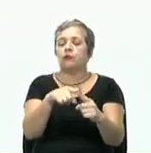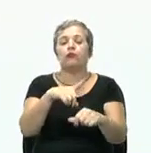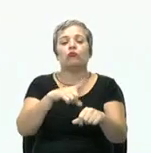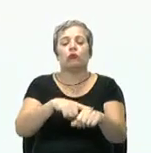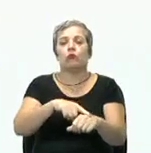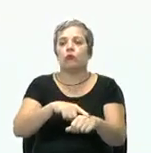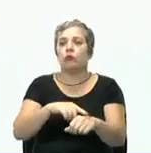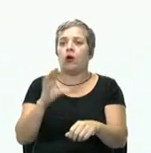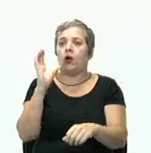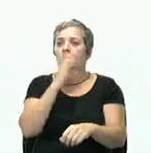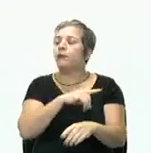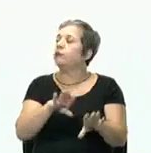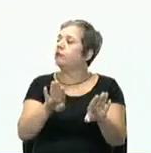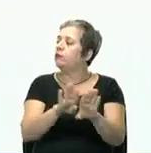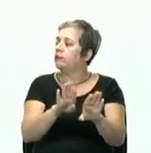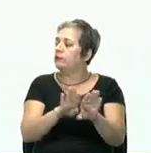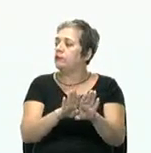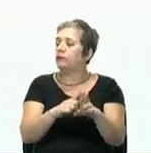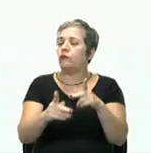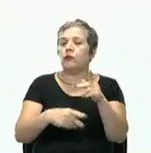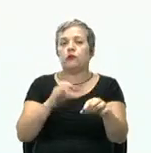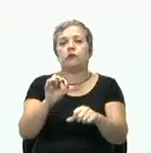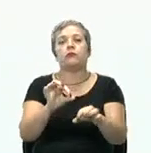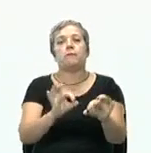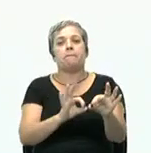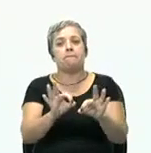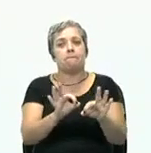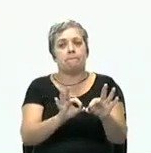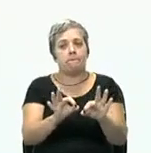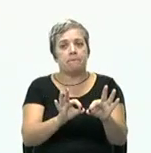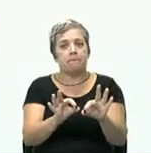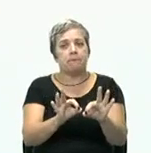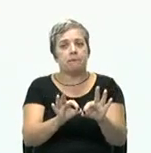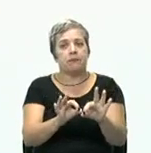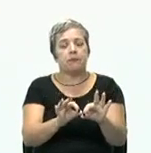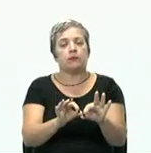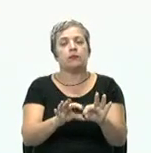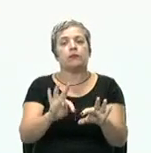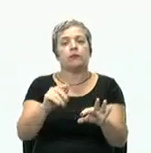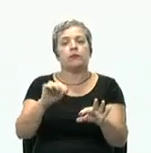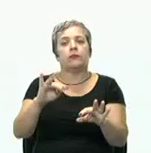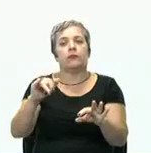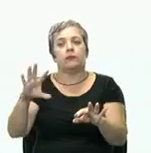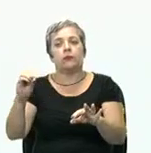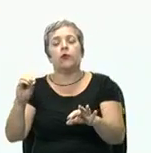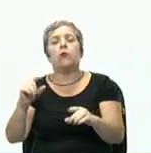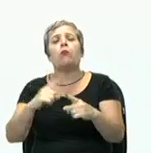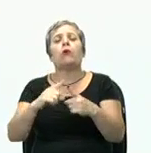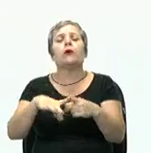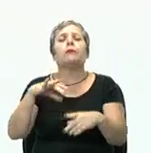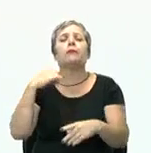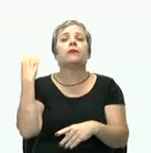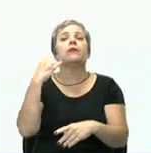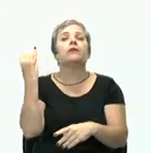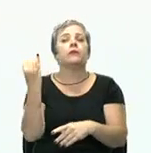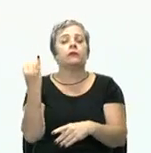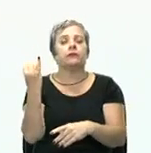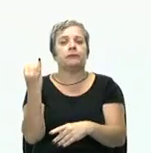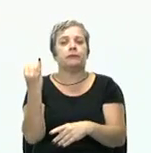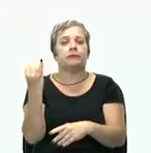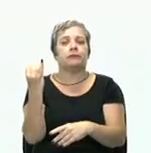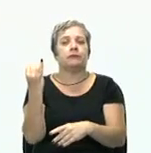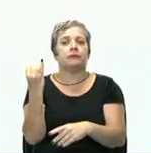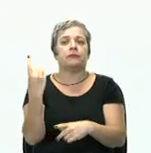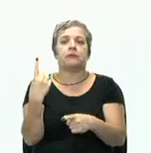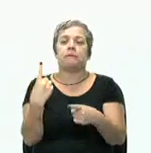prazo. Nós estamos falando do planejamento tático. E por que isso é tão importante mesmo, professora?